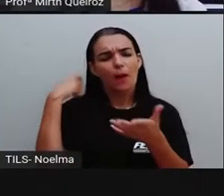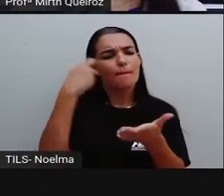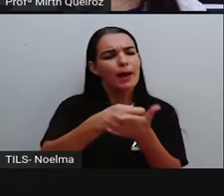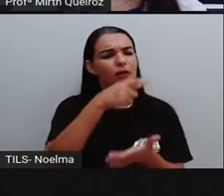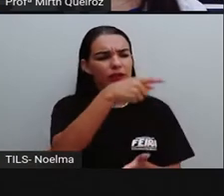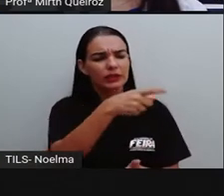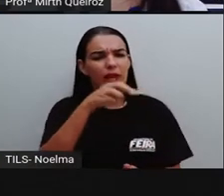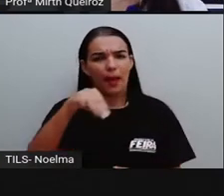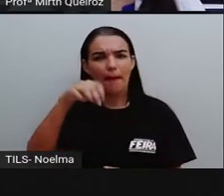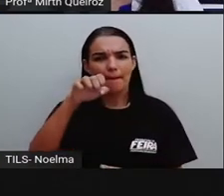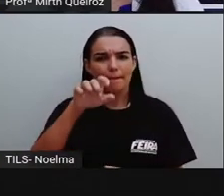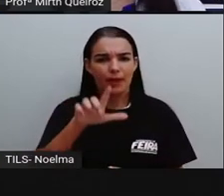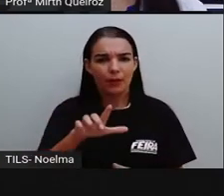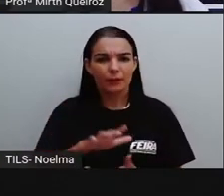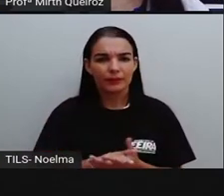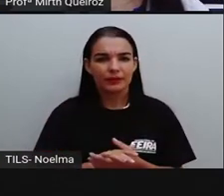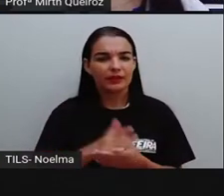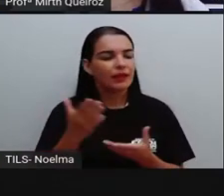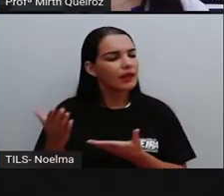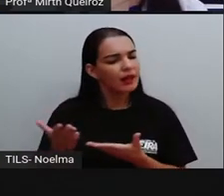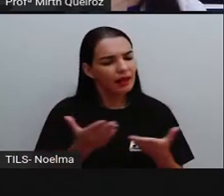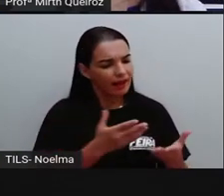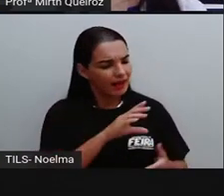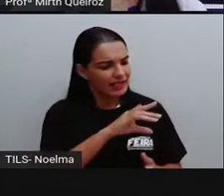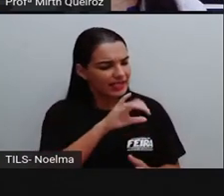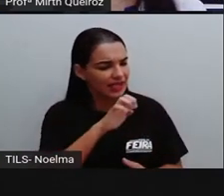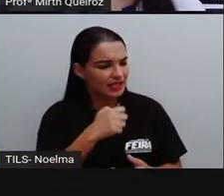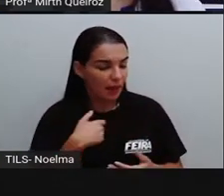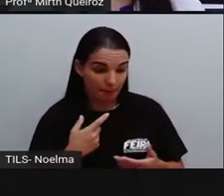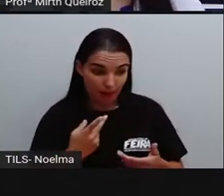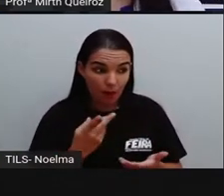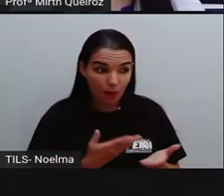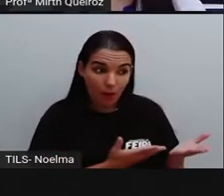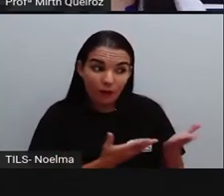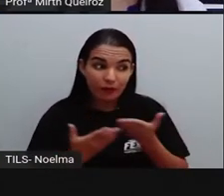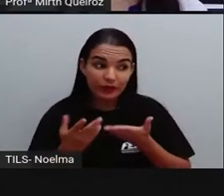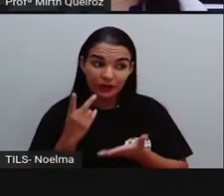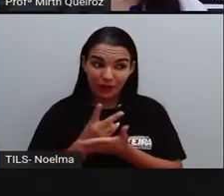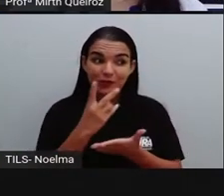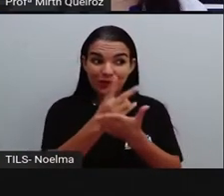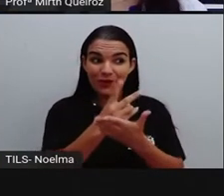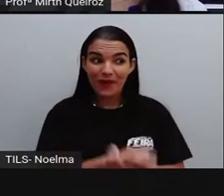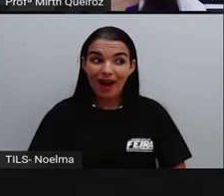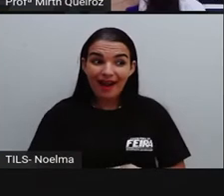Mel! E aí, Cissa? Meu convite ainda está de pé?